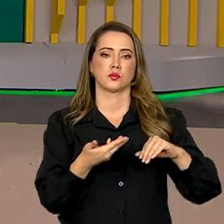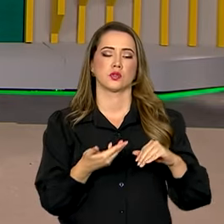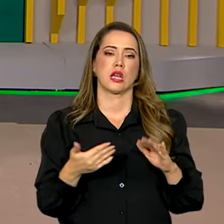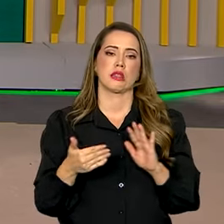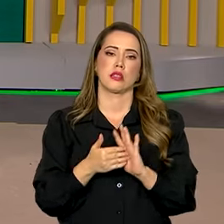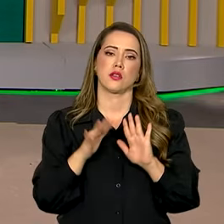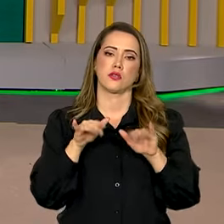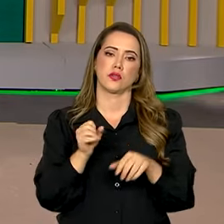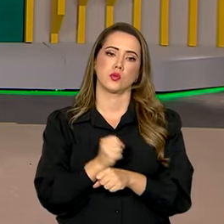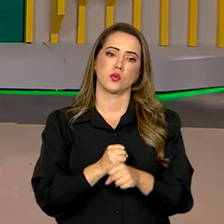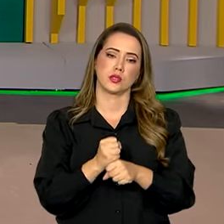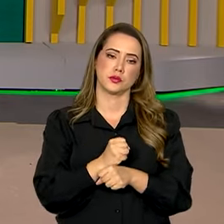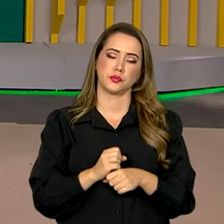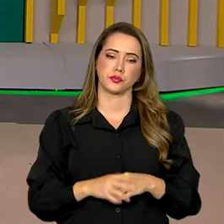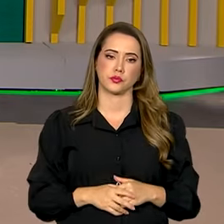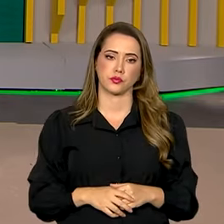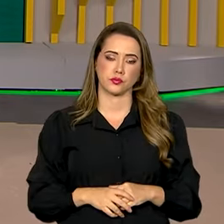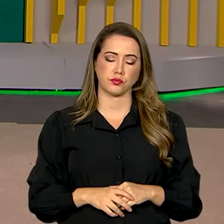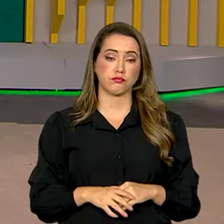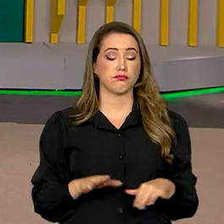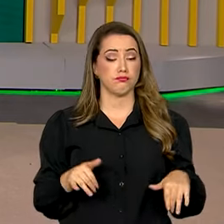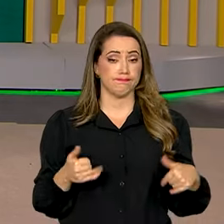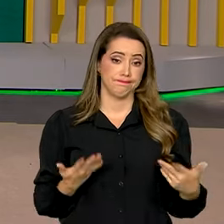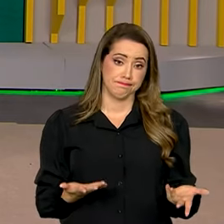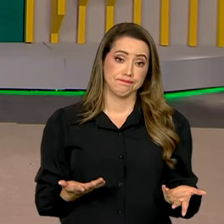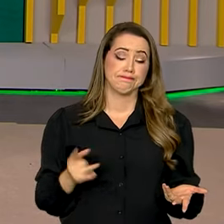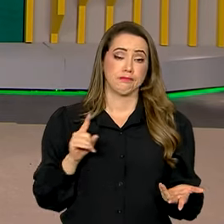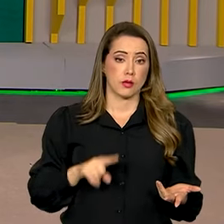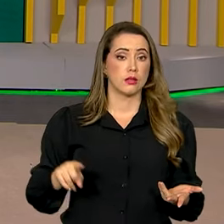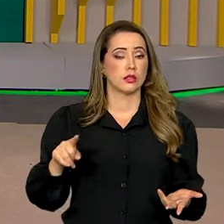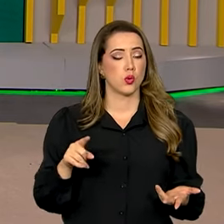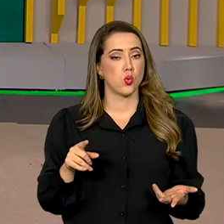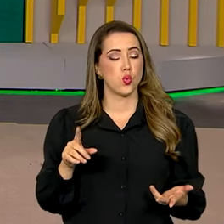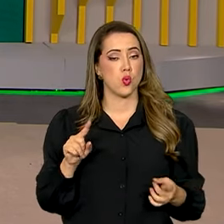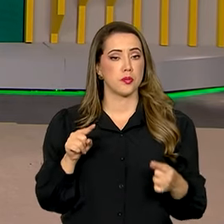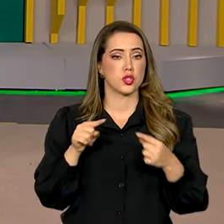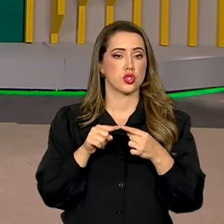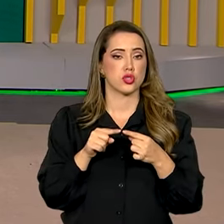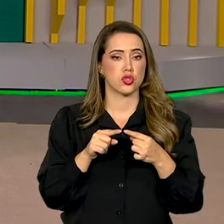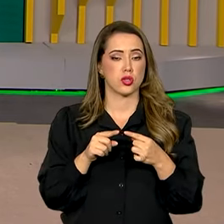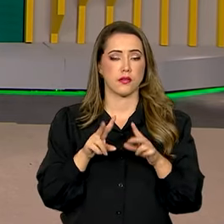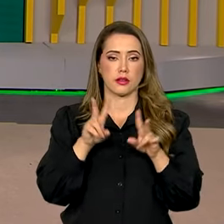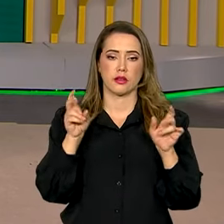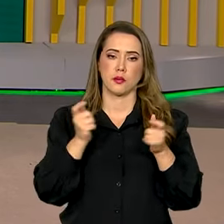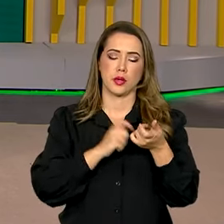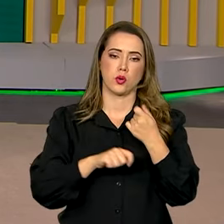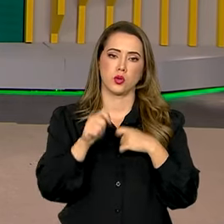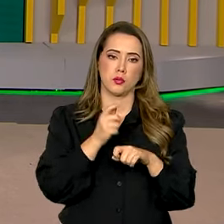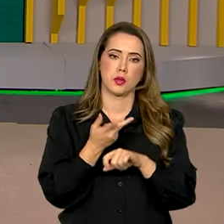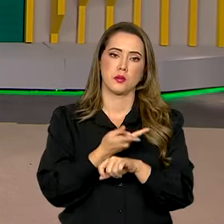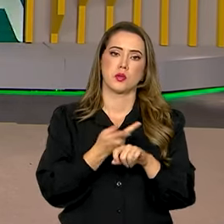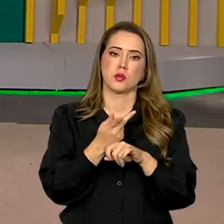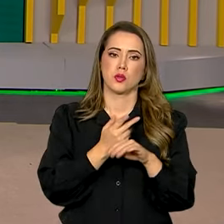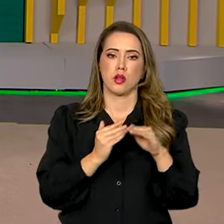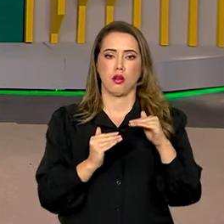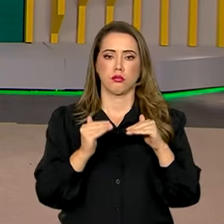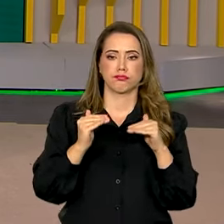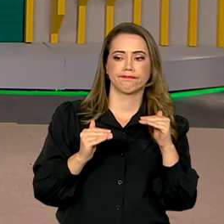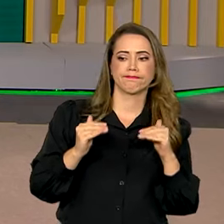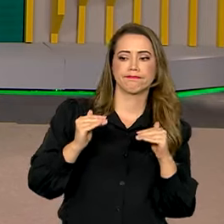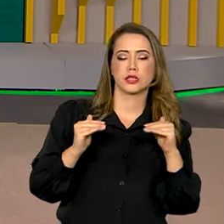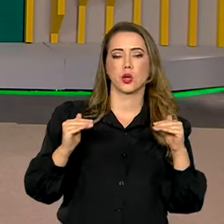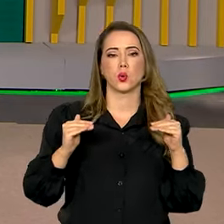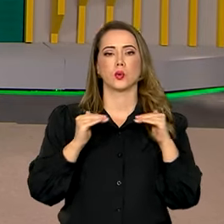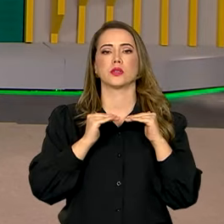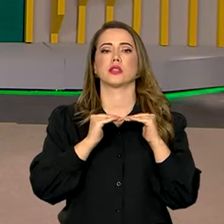até o final do ano, Carol. É isso mesmo, Roberto. O foco está nas pautas econômicas para buscar o reequilíbrio das